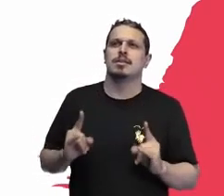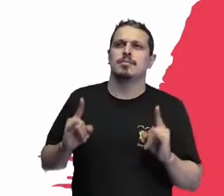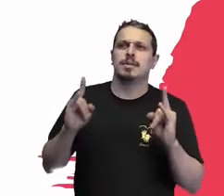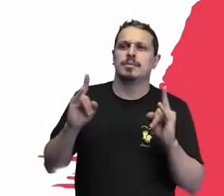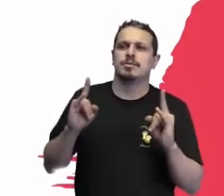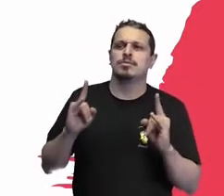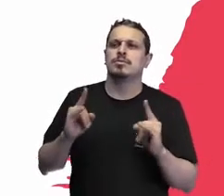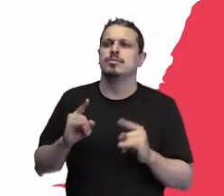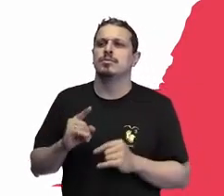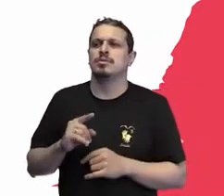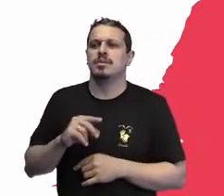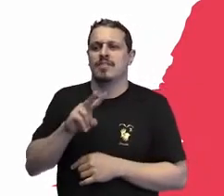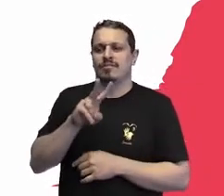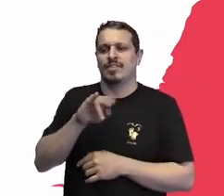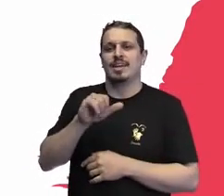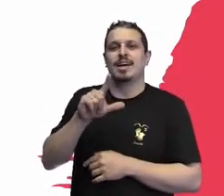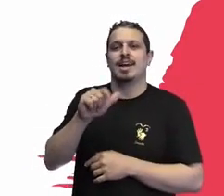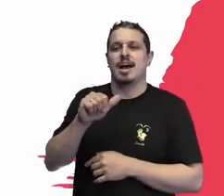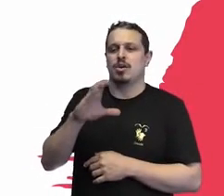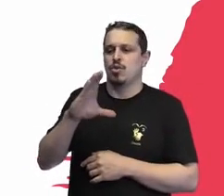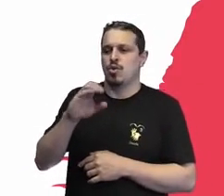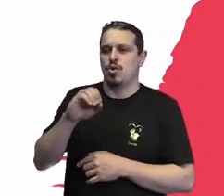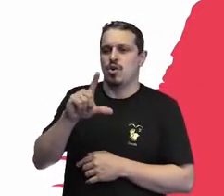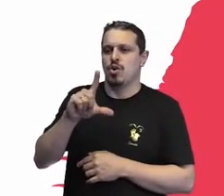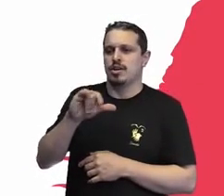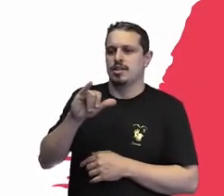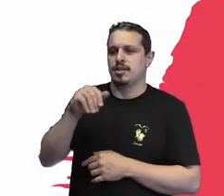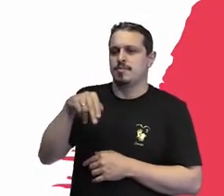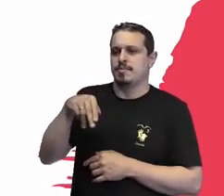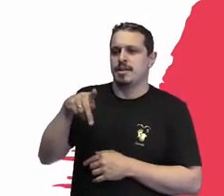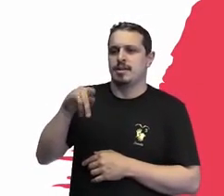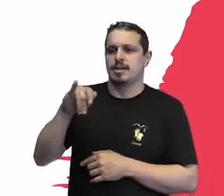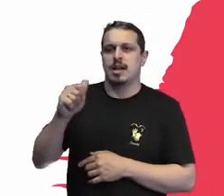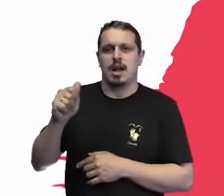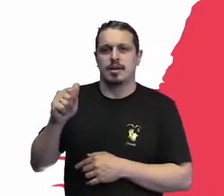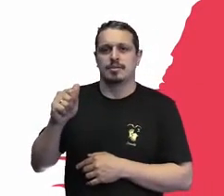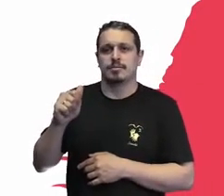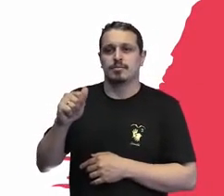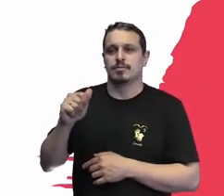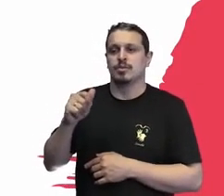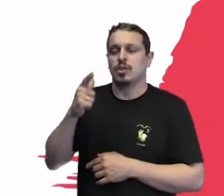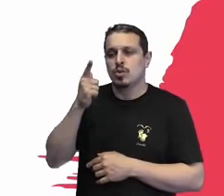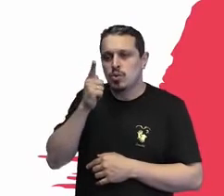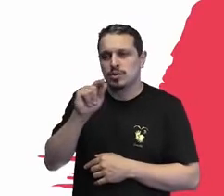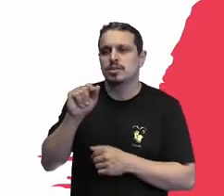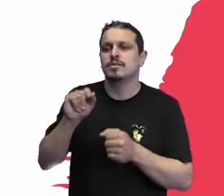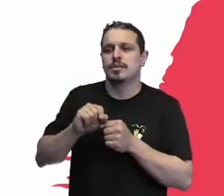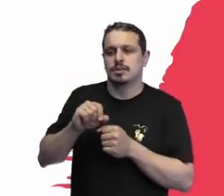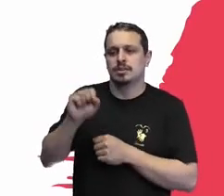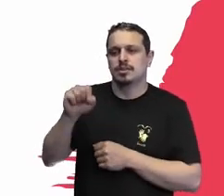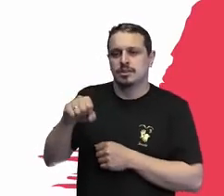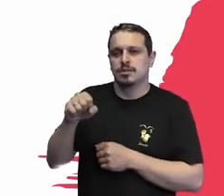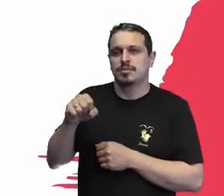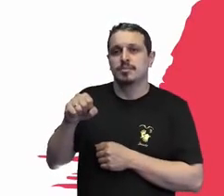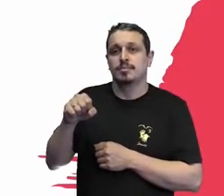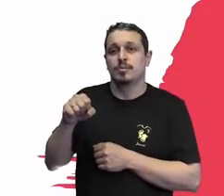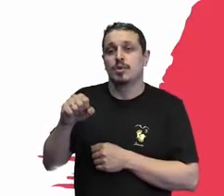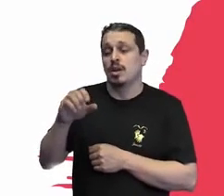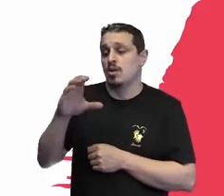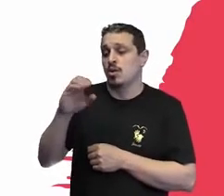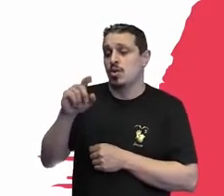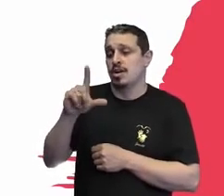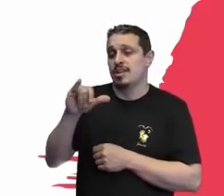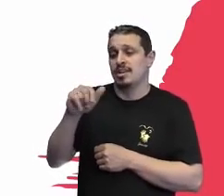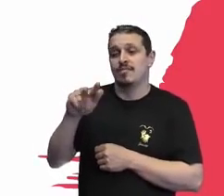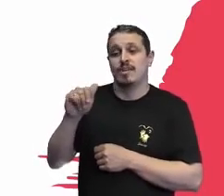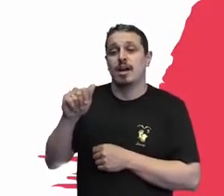conseguindo um ponto de partida muito legal, que são esses empreendimentos imobiliários chamados de co-living, são espaços pequenos, se